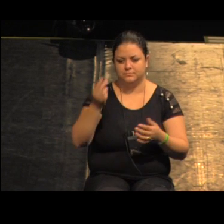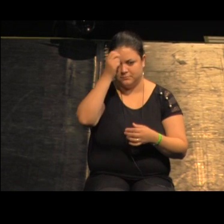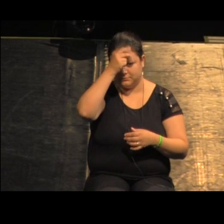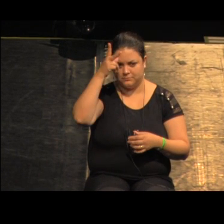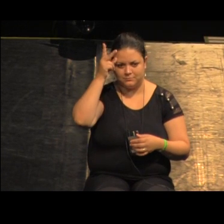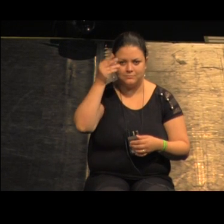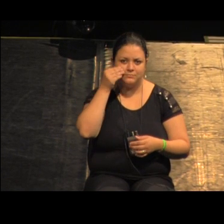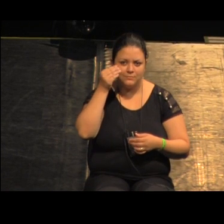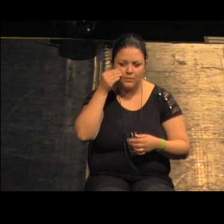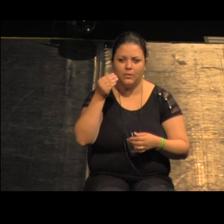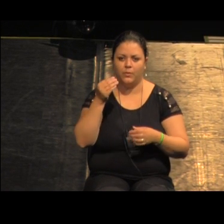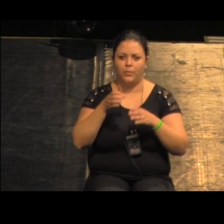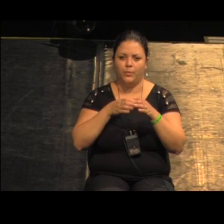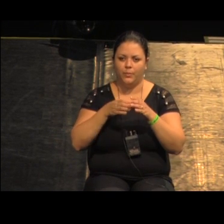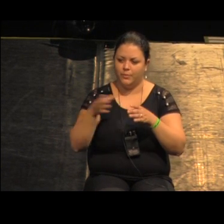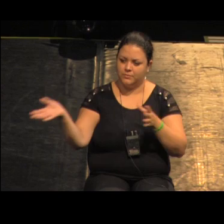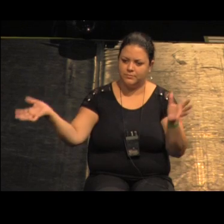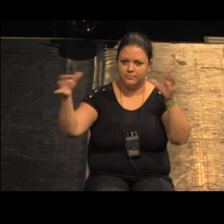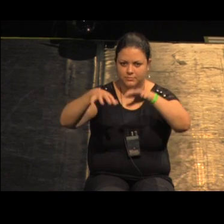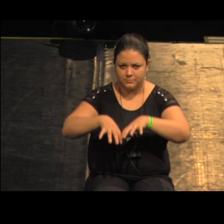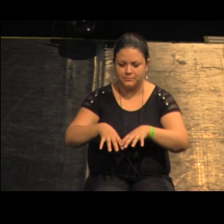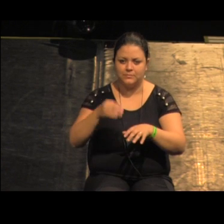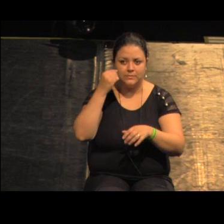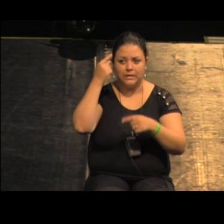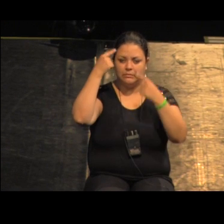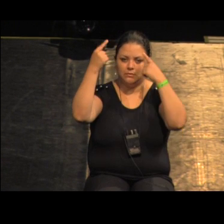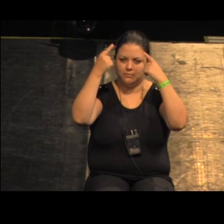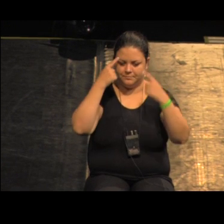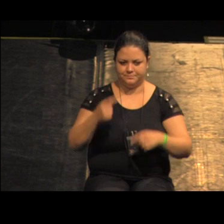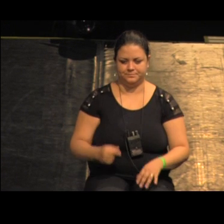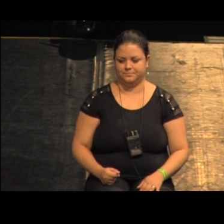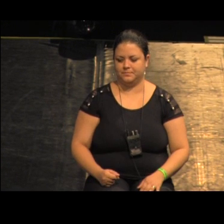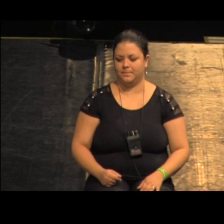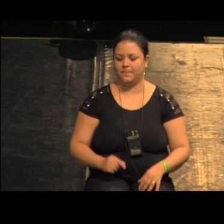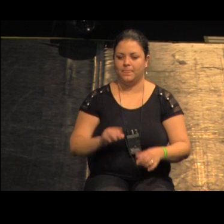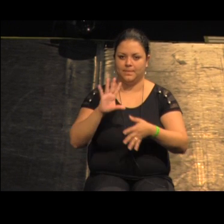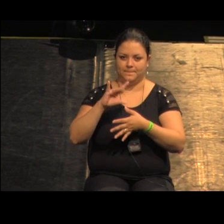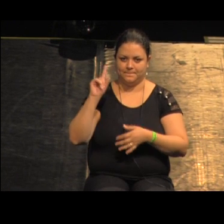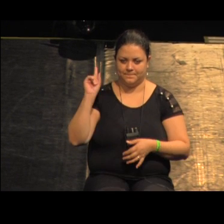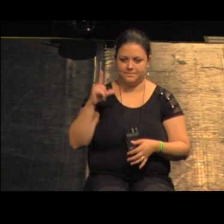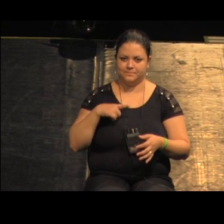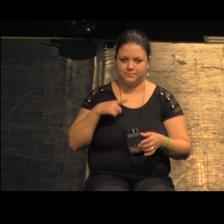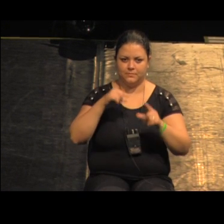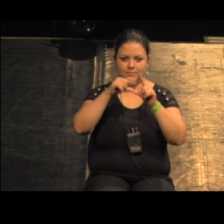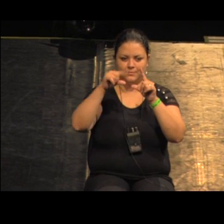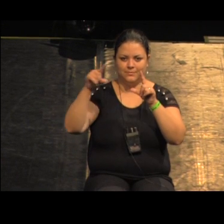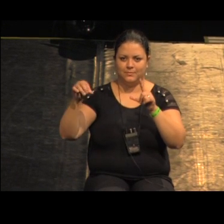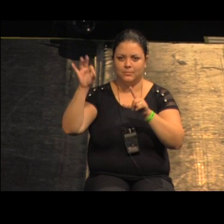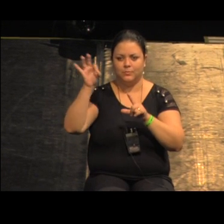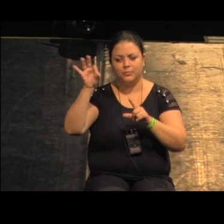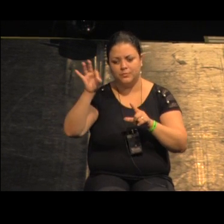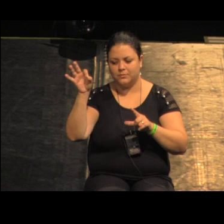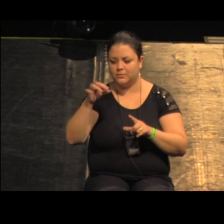lançaram esse concurso mundial de ideias então eles tinham lá um levantamento a área de